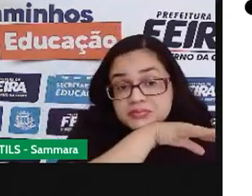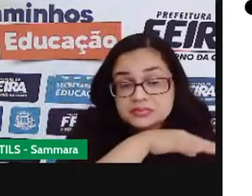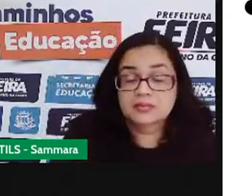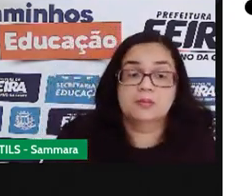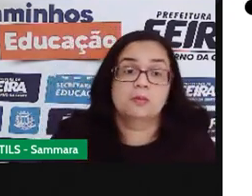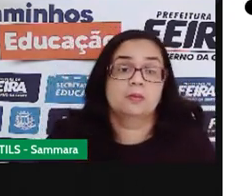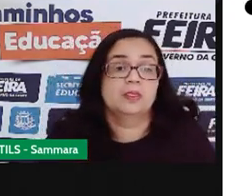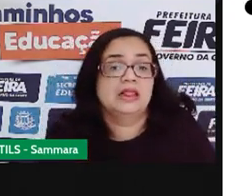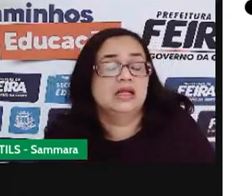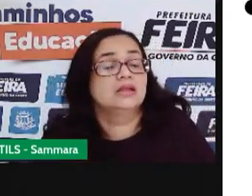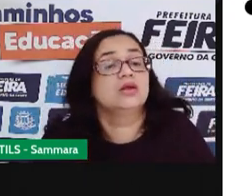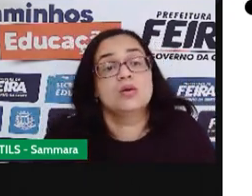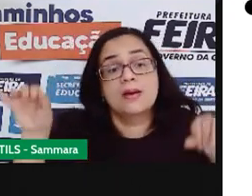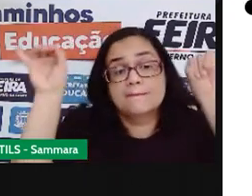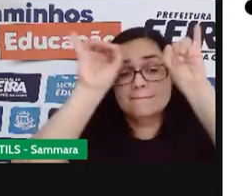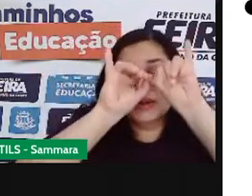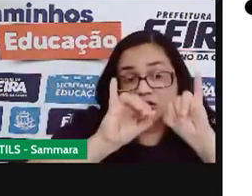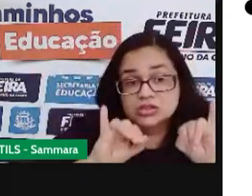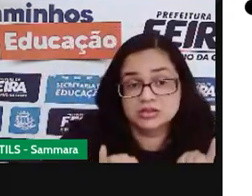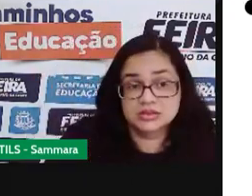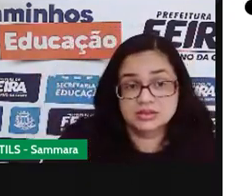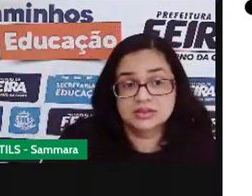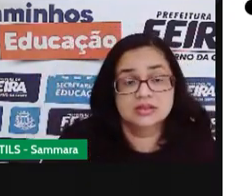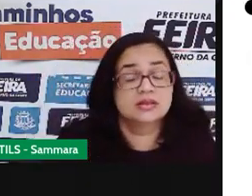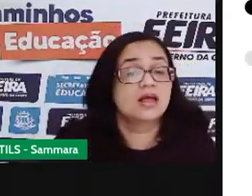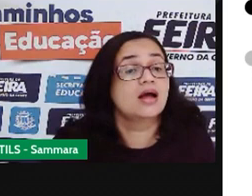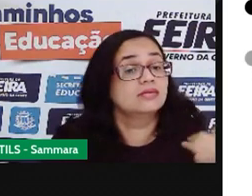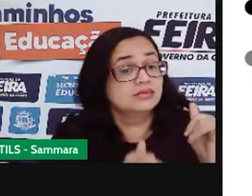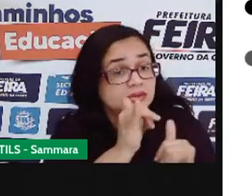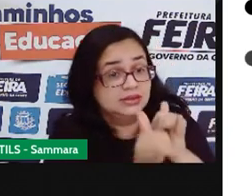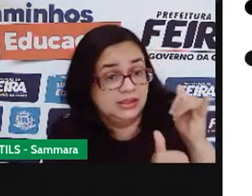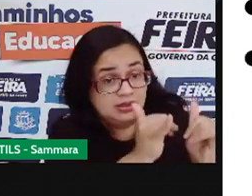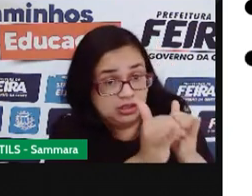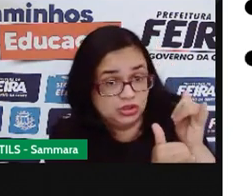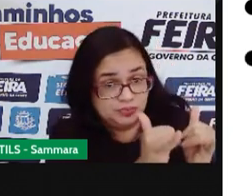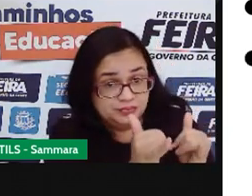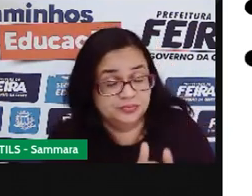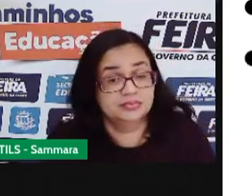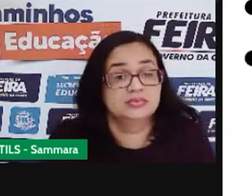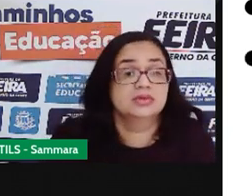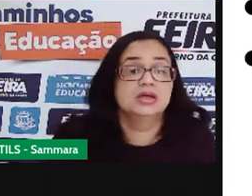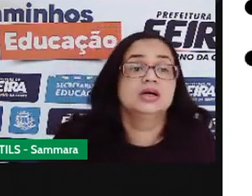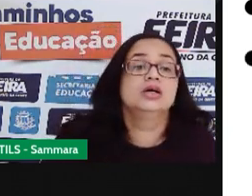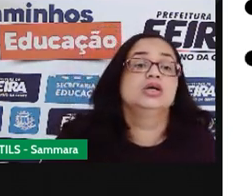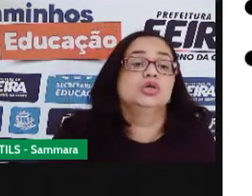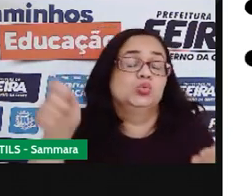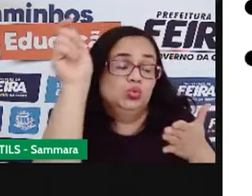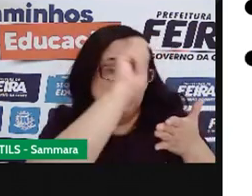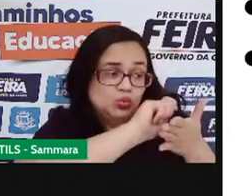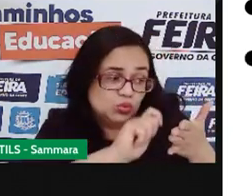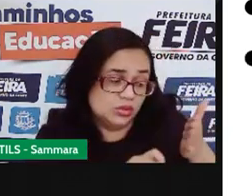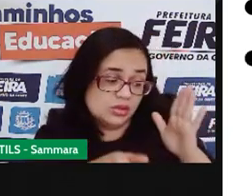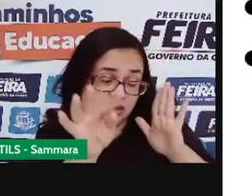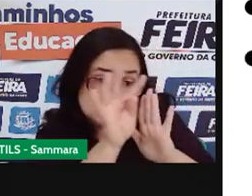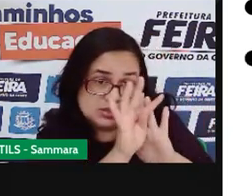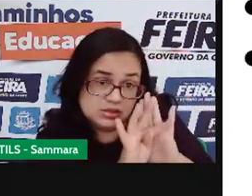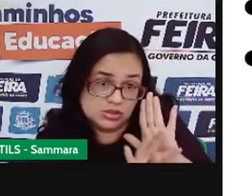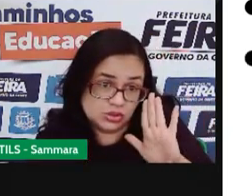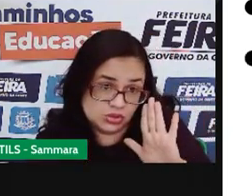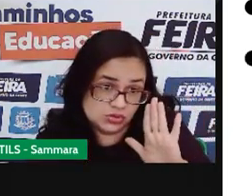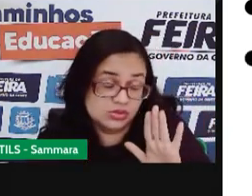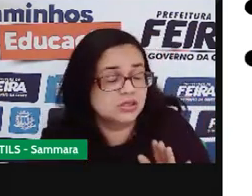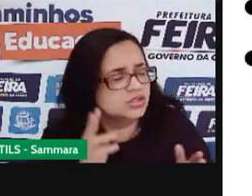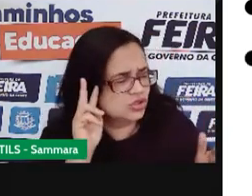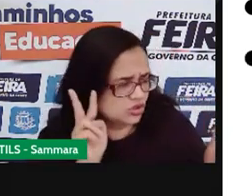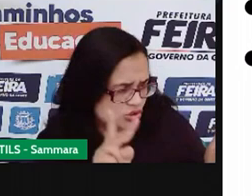E eu vou utilizar uma imagem da internet. Já rascunhei o meu texto. Já